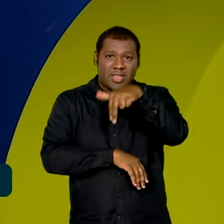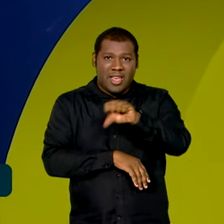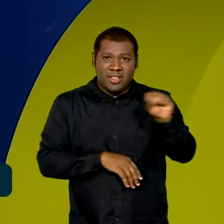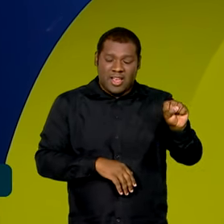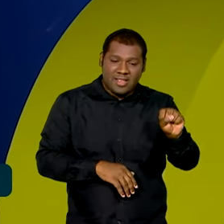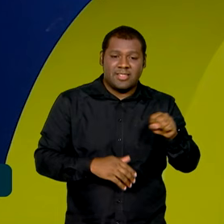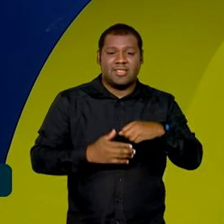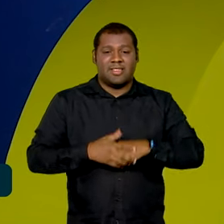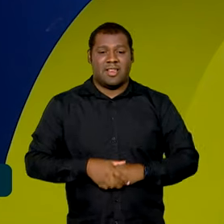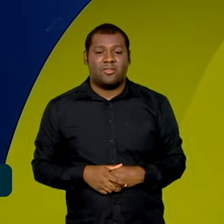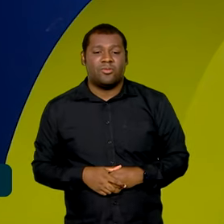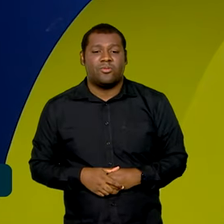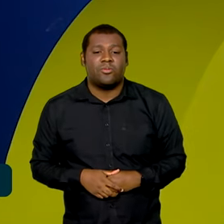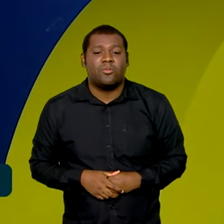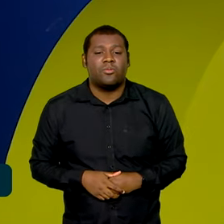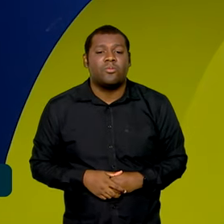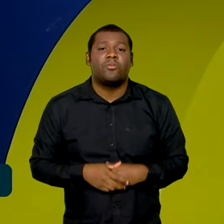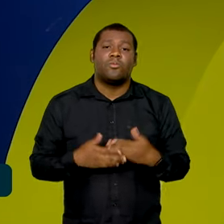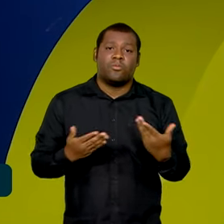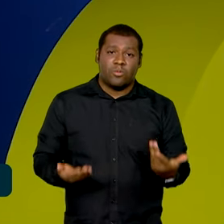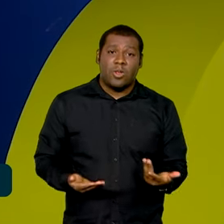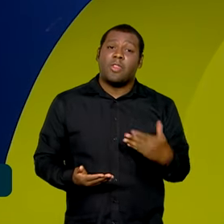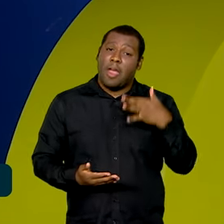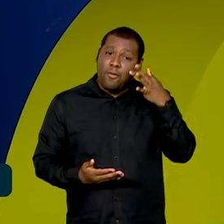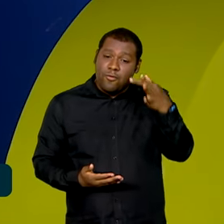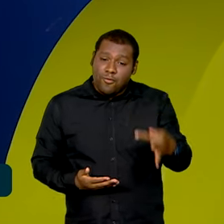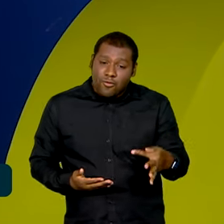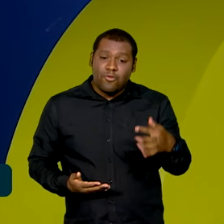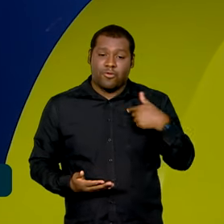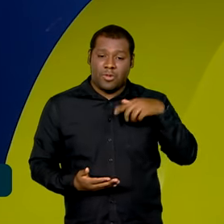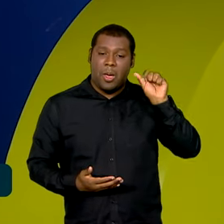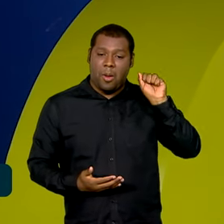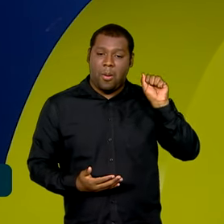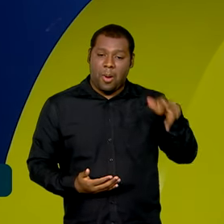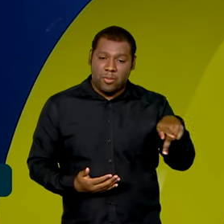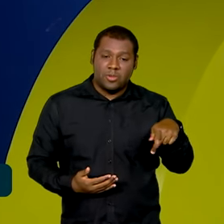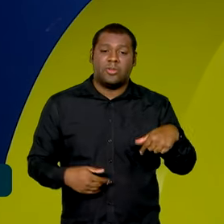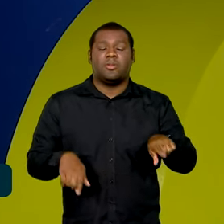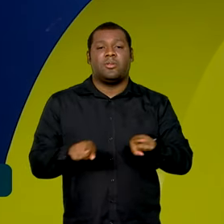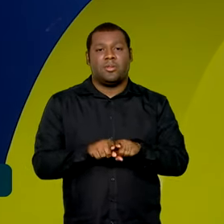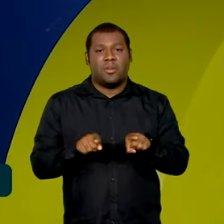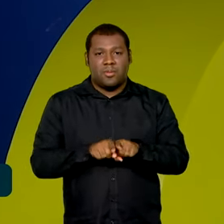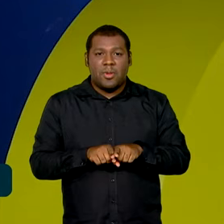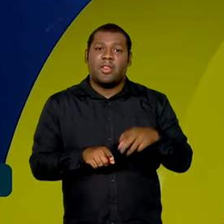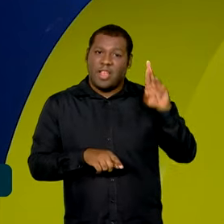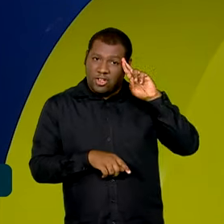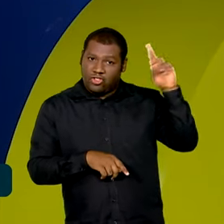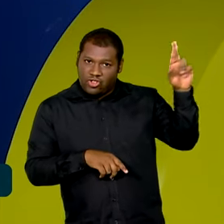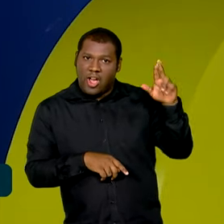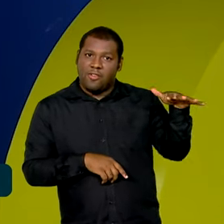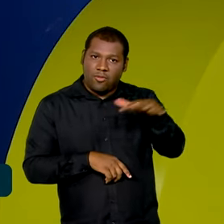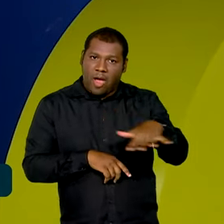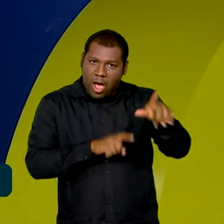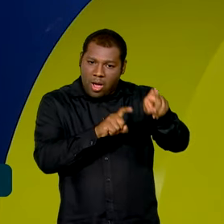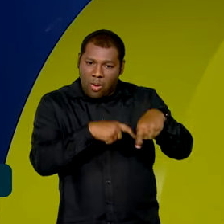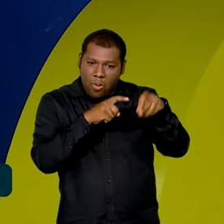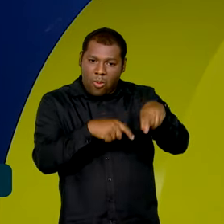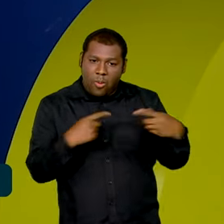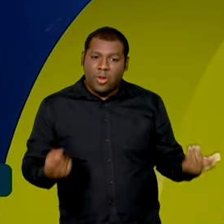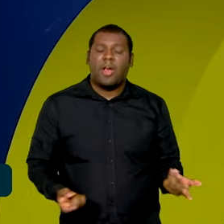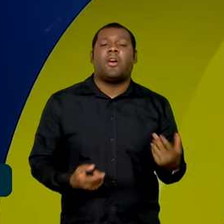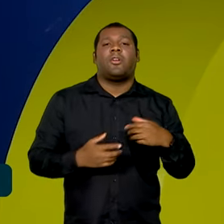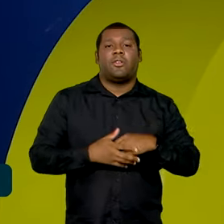contribuições em relação à aposentadoria. Sou proprietário rural, também utilizo os serviços da